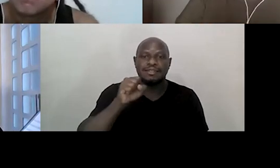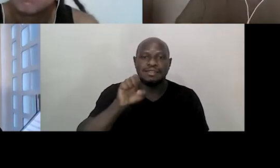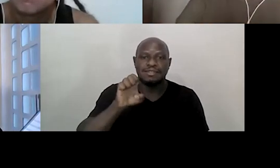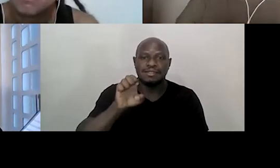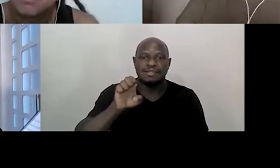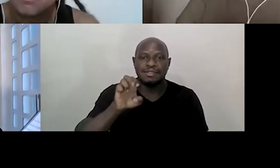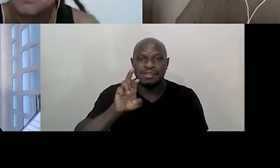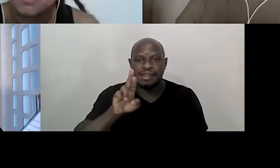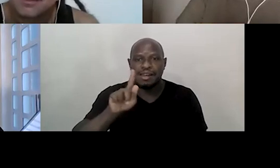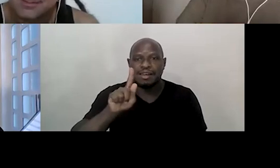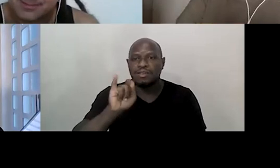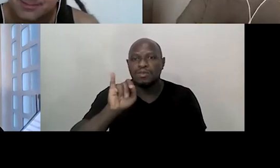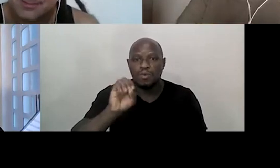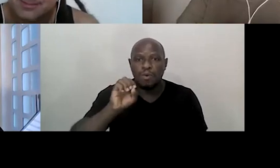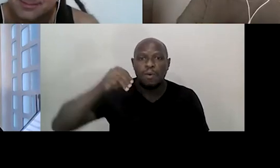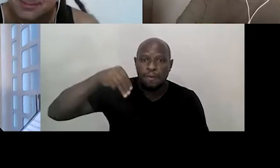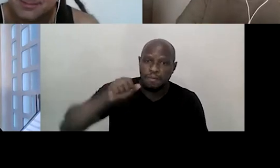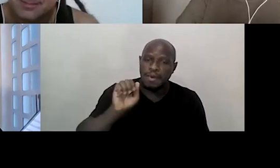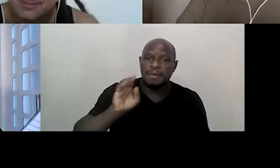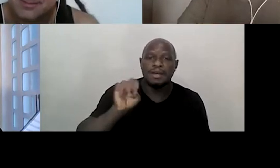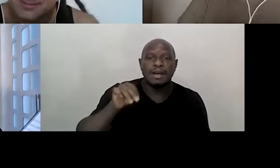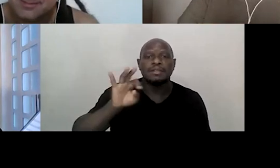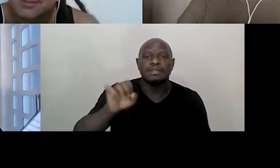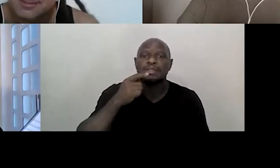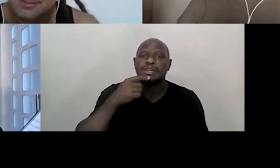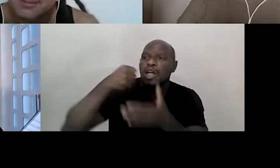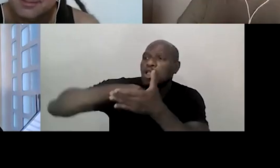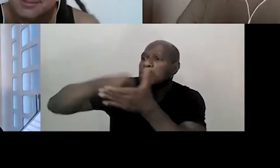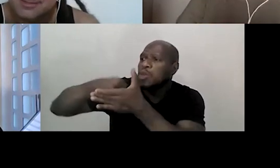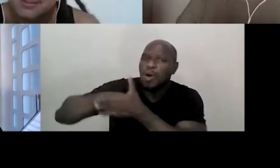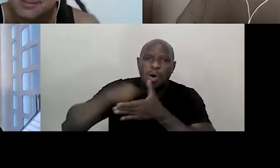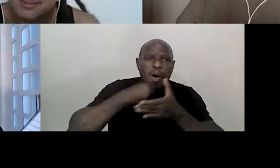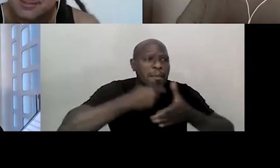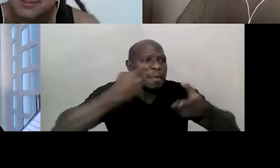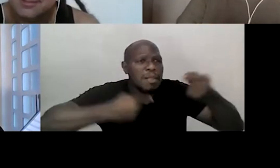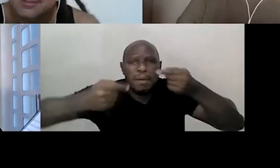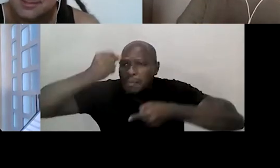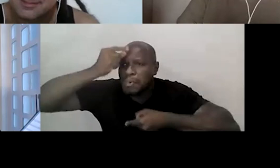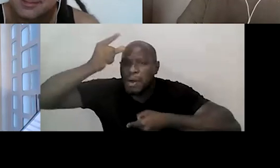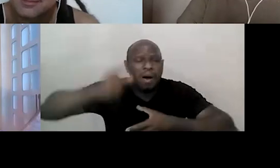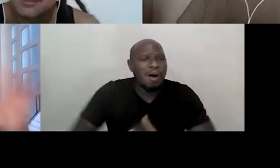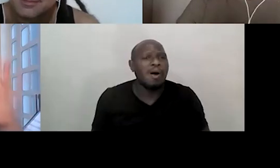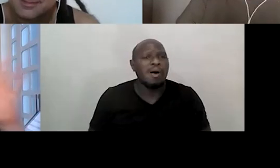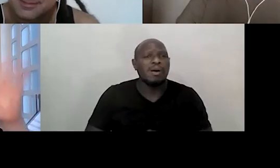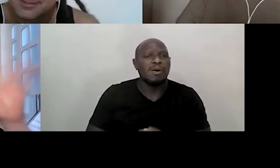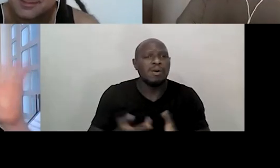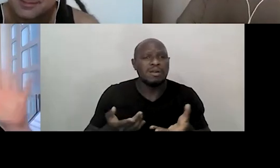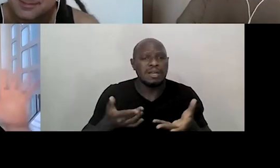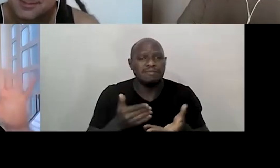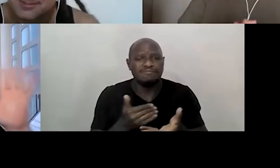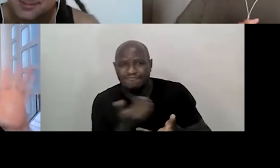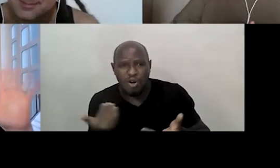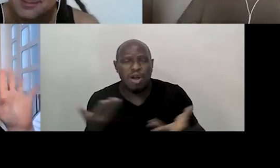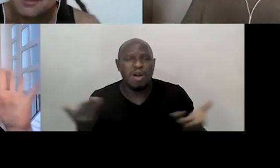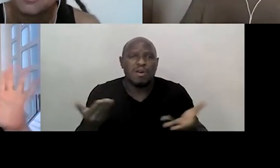grande figura que lutou pelas políticas públicas, culturais, grande ator, grande artista que nos deixou hoje, e eu